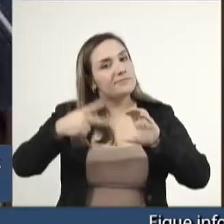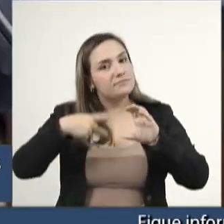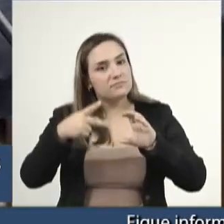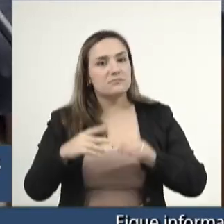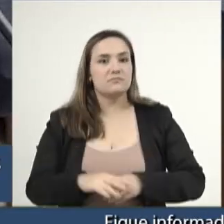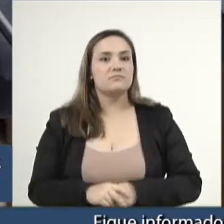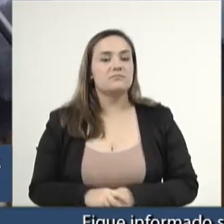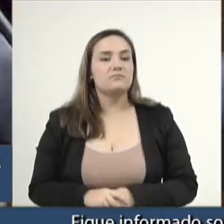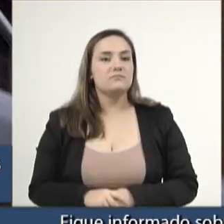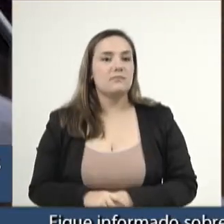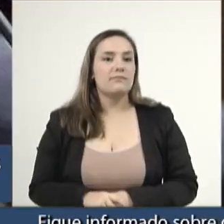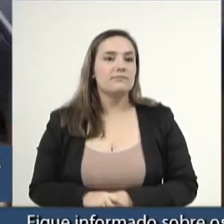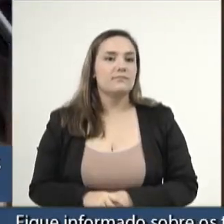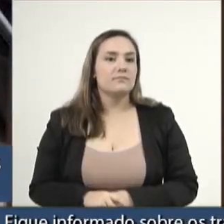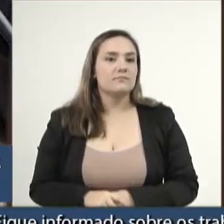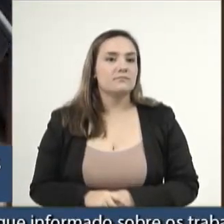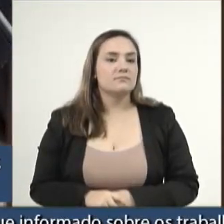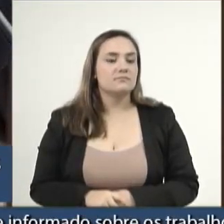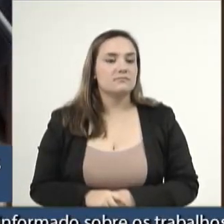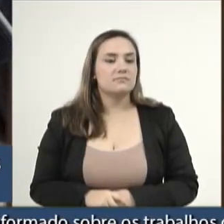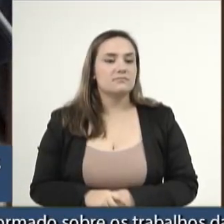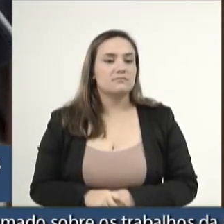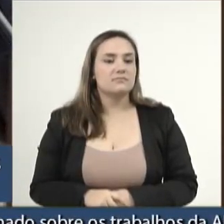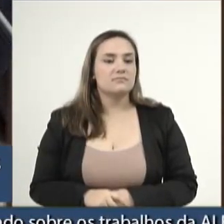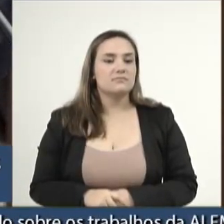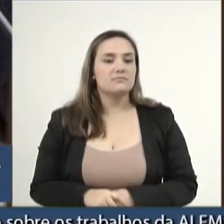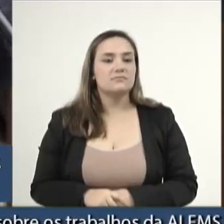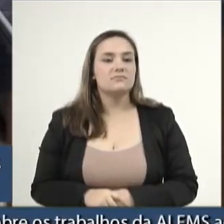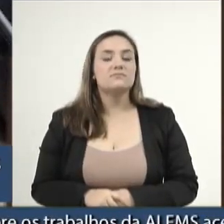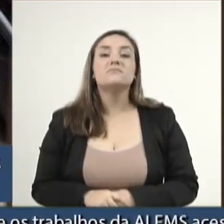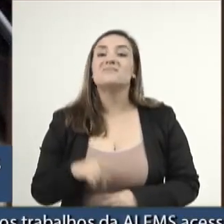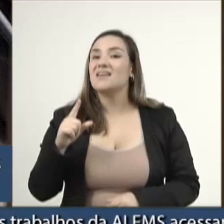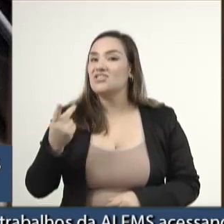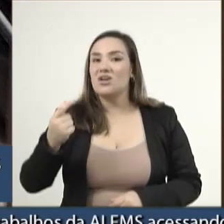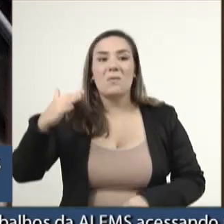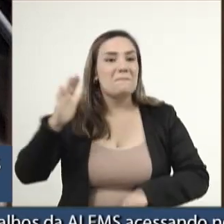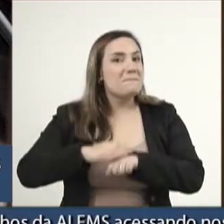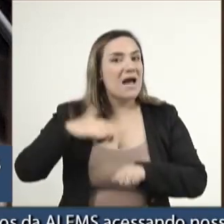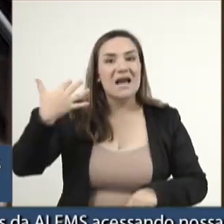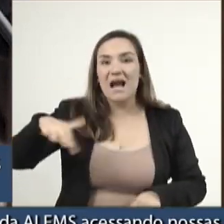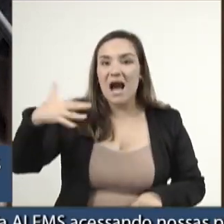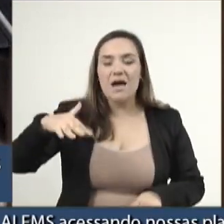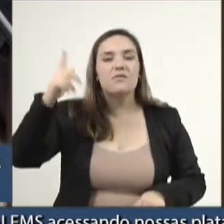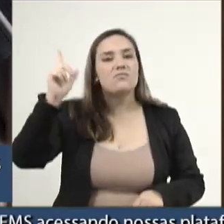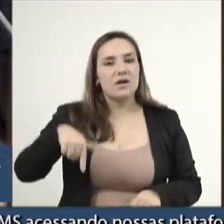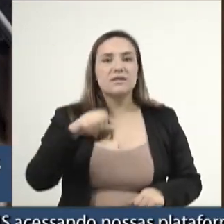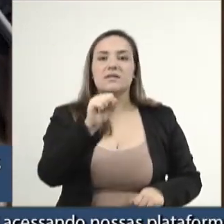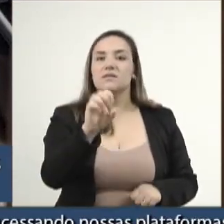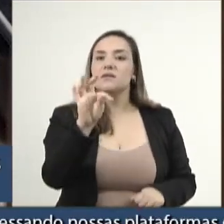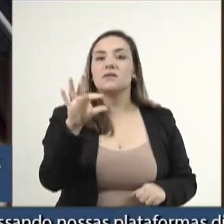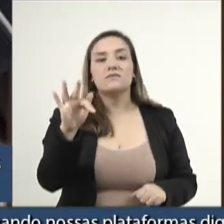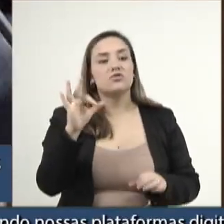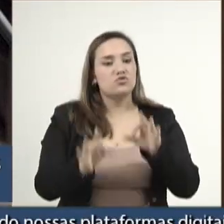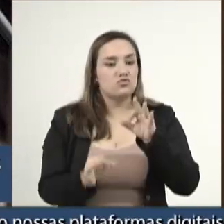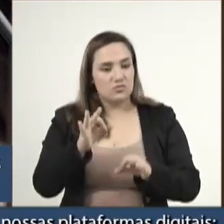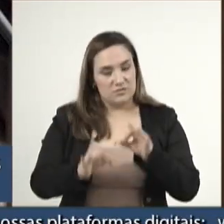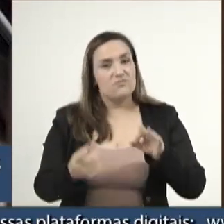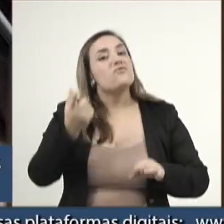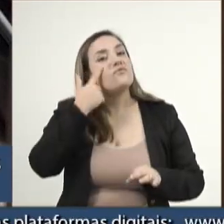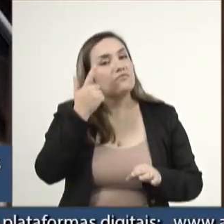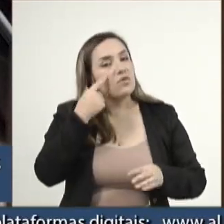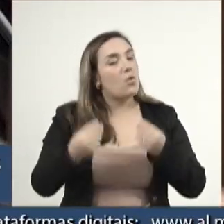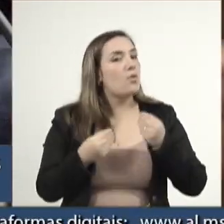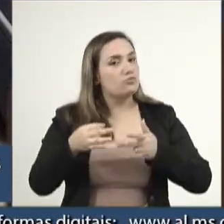do Brasil, é o maior custo do mundo. Se o senhor avaliar quanto custa o